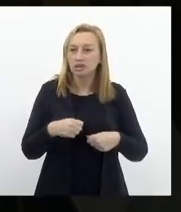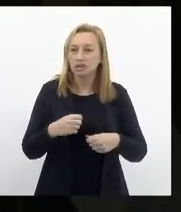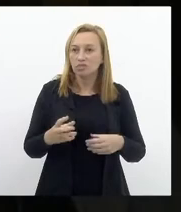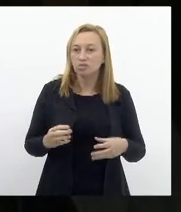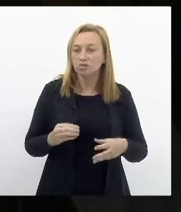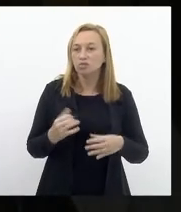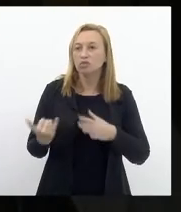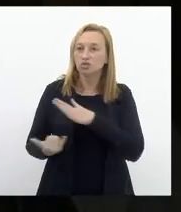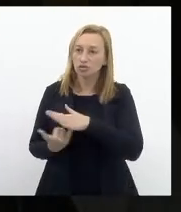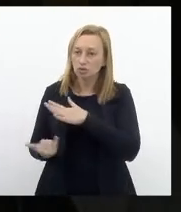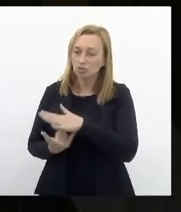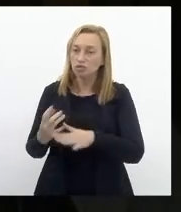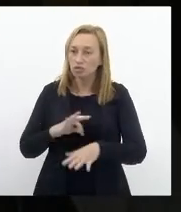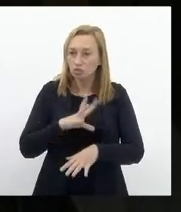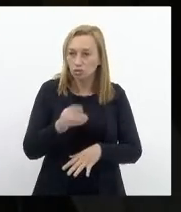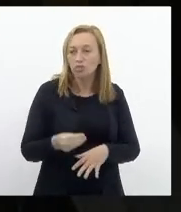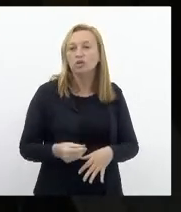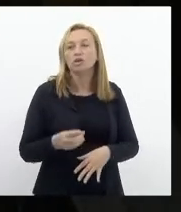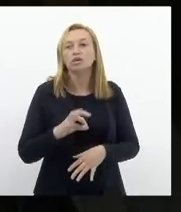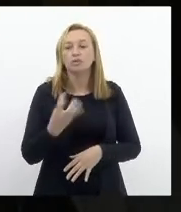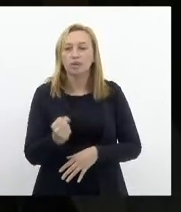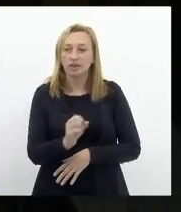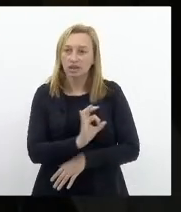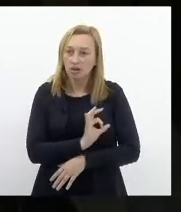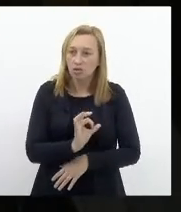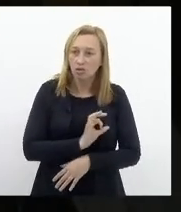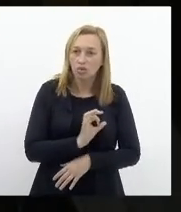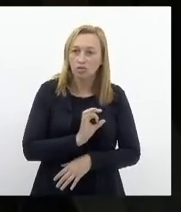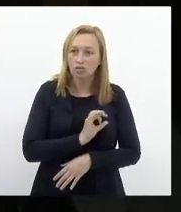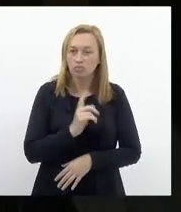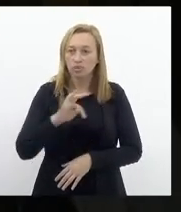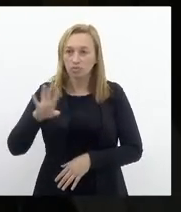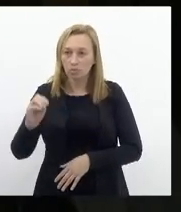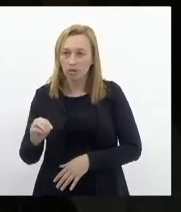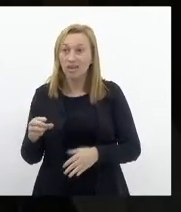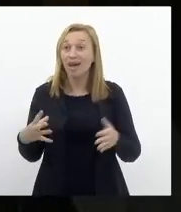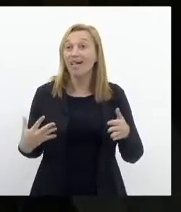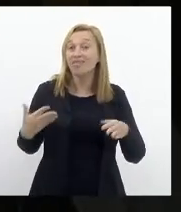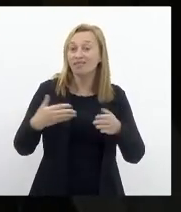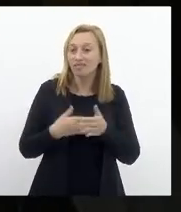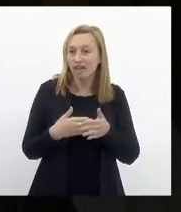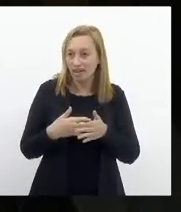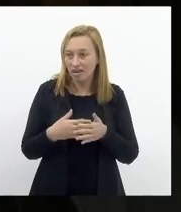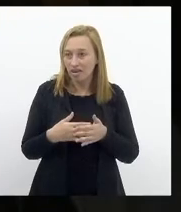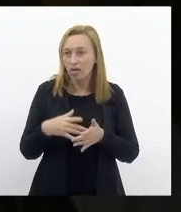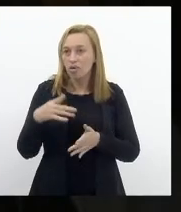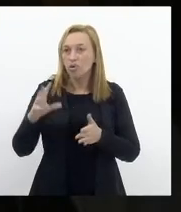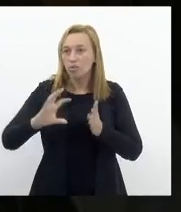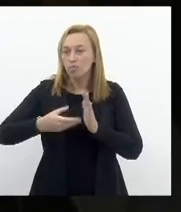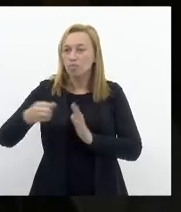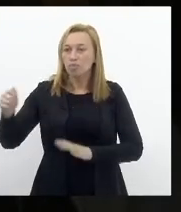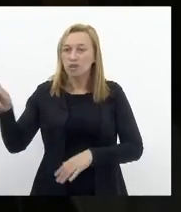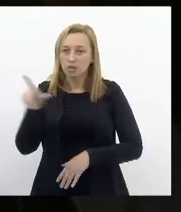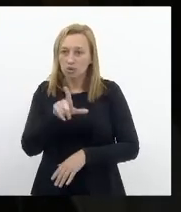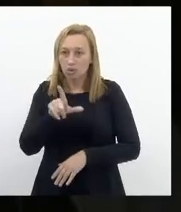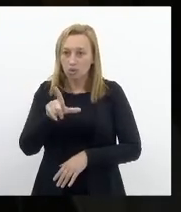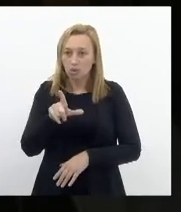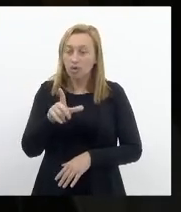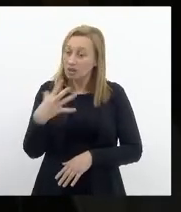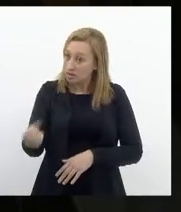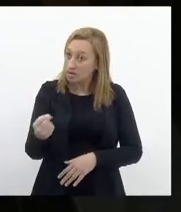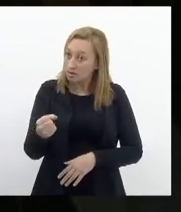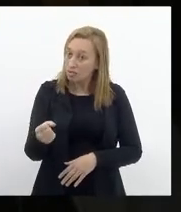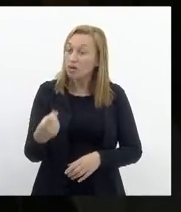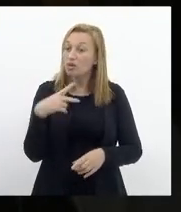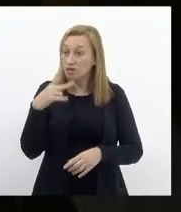com a doutora Marta Rocha, Márcio Goberto, até o pessoal foi favorável, Tia Ju. Até o pessoal foi favorável. Eu digo